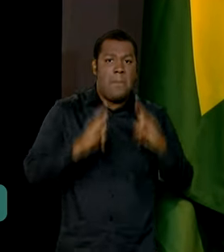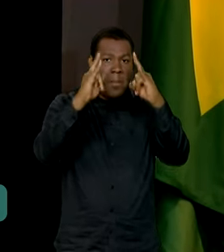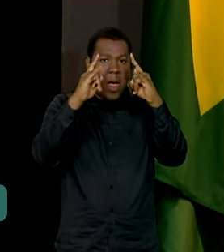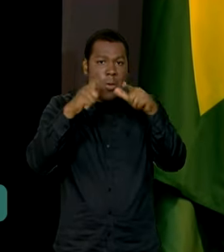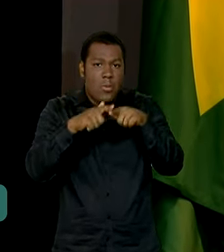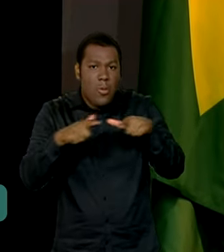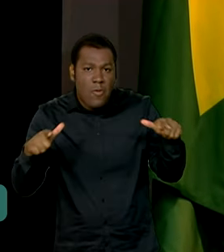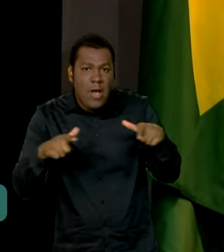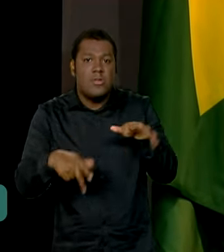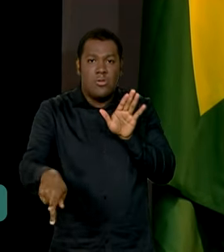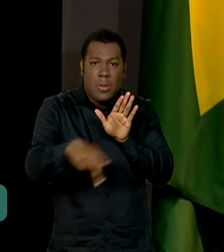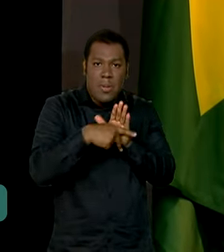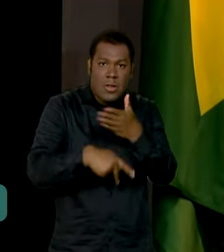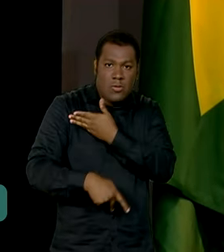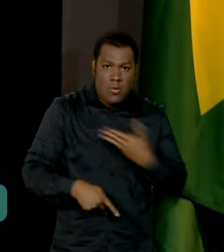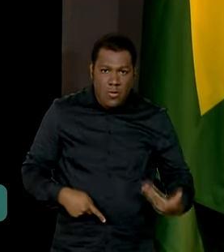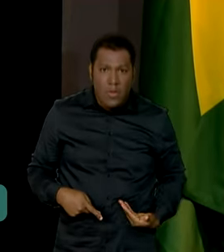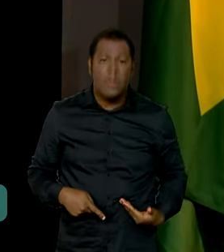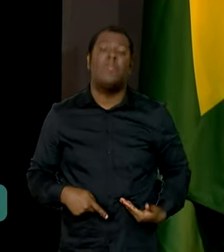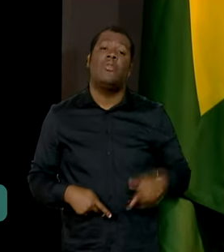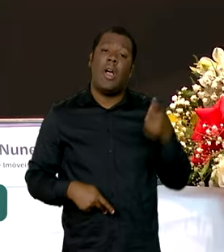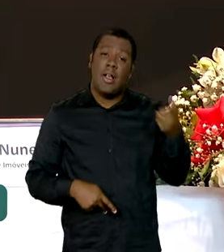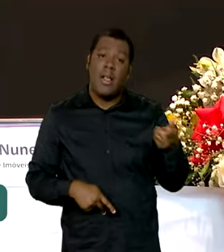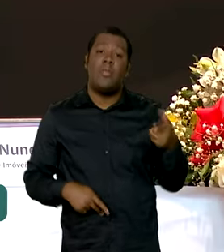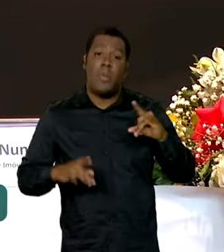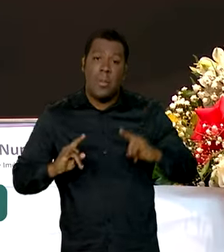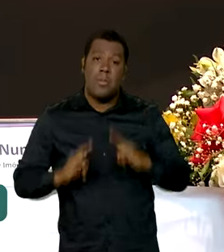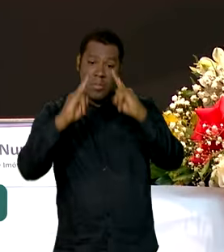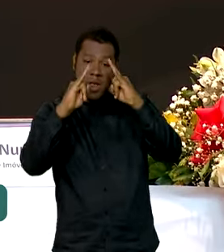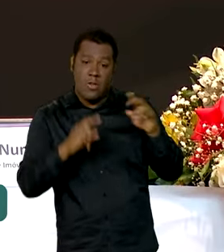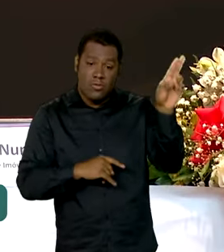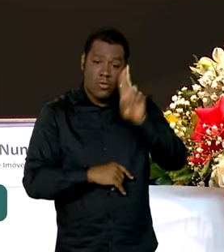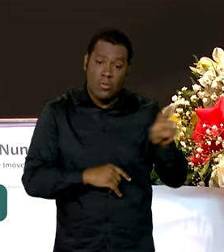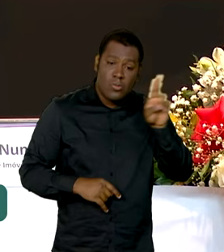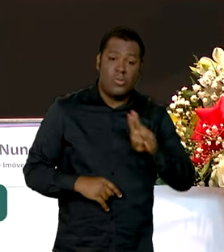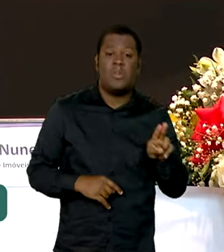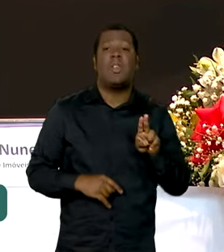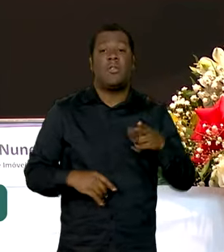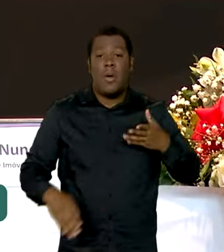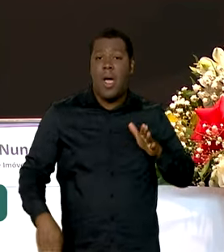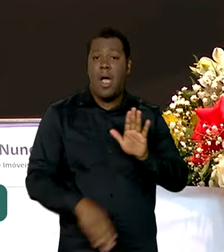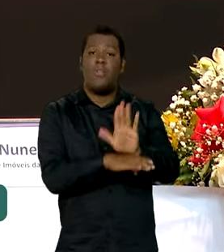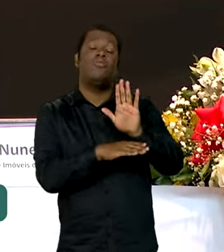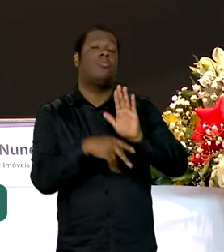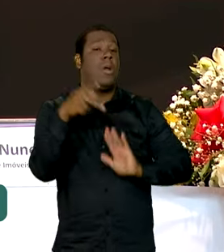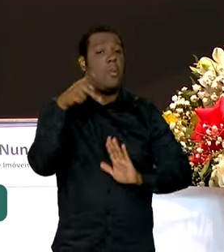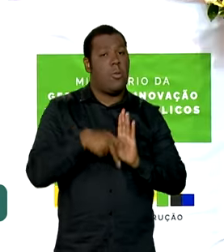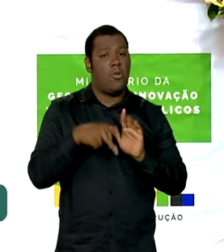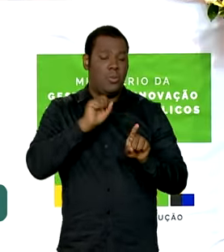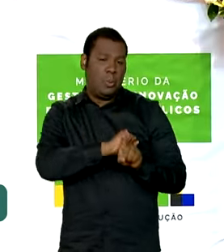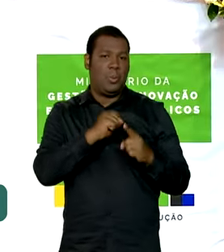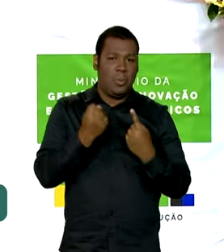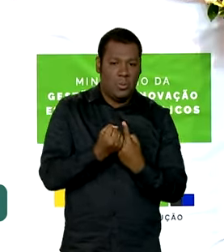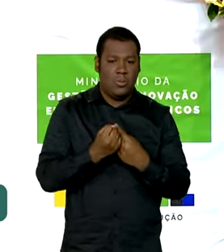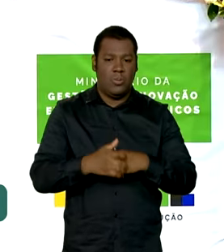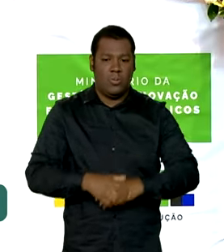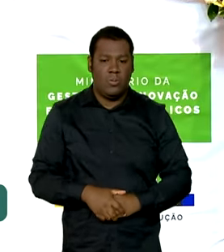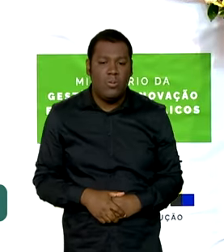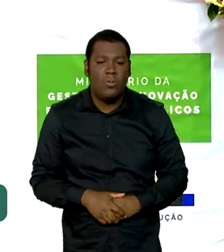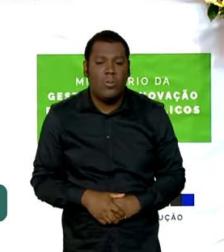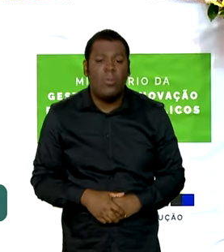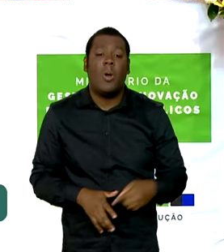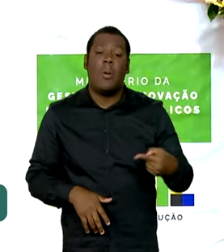e contribuir com sugestões diárias que podem ser destinadas a projetos sociais. Este foi o